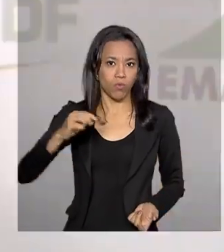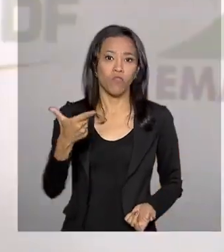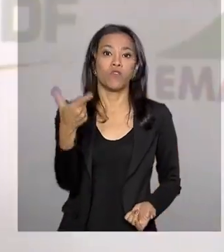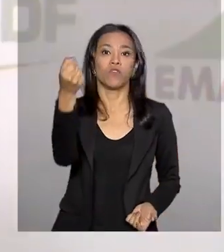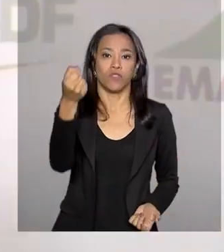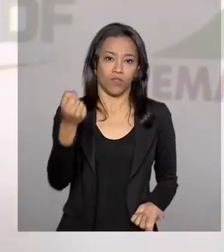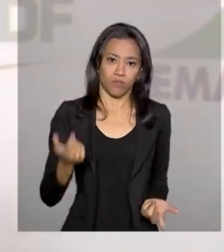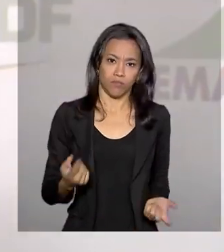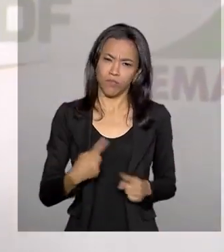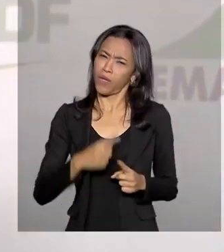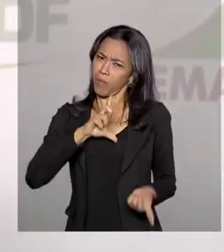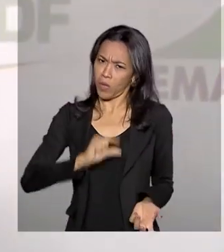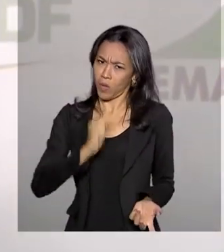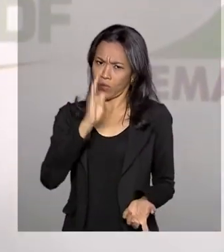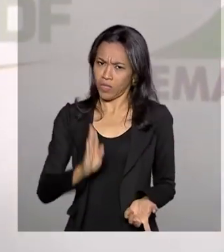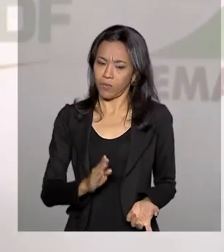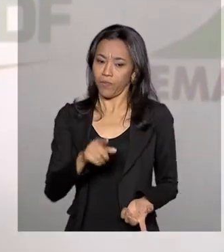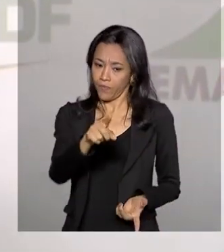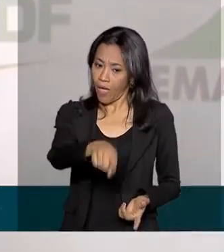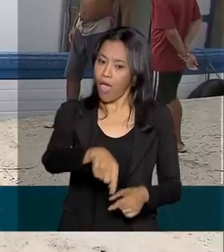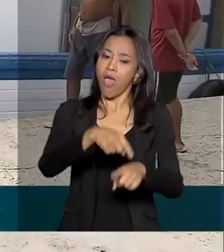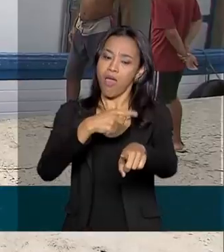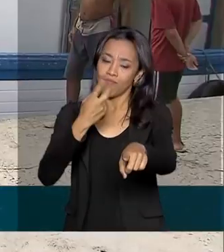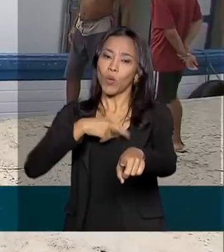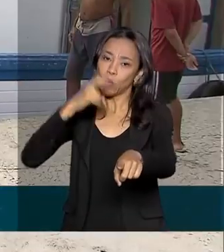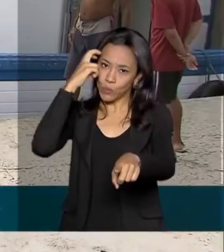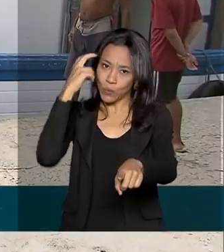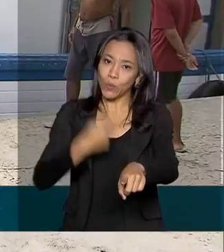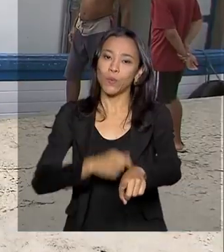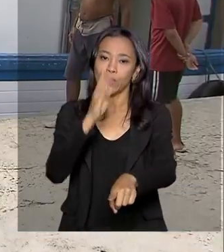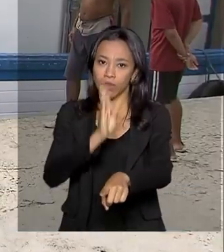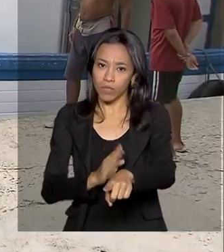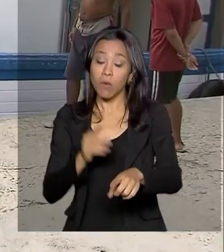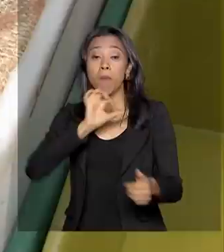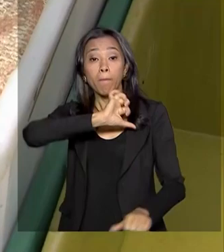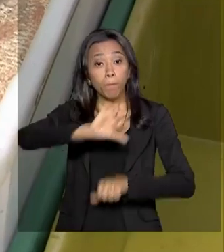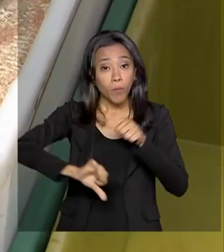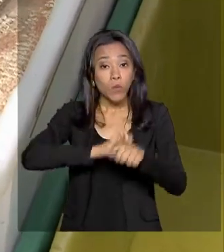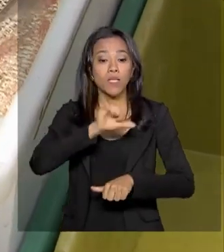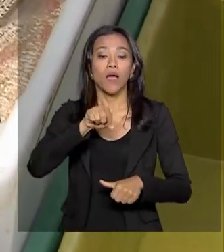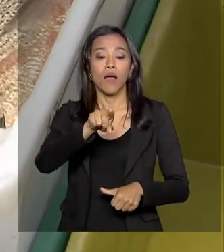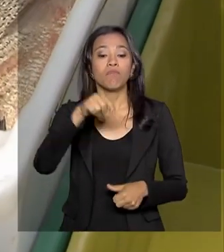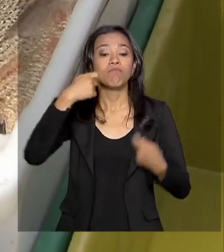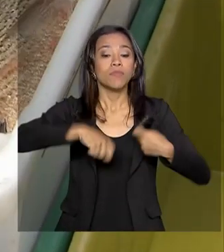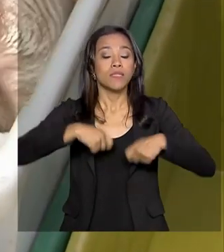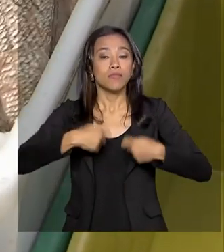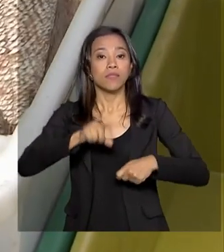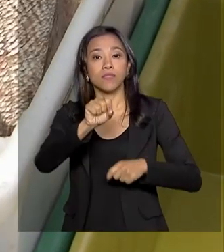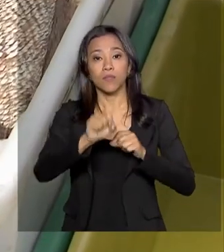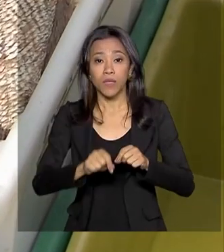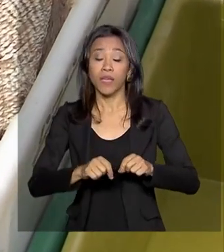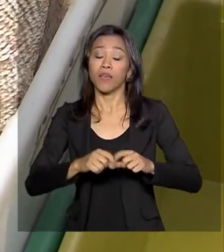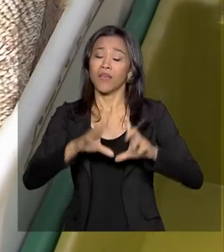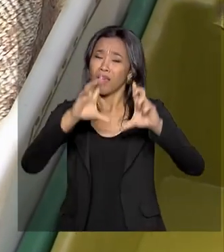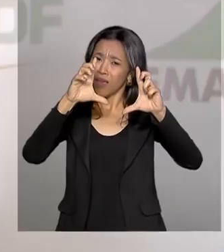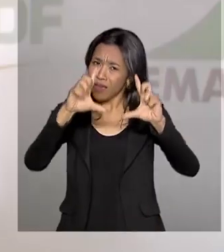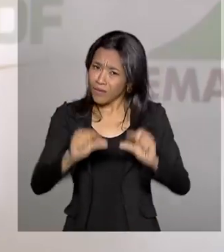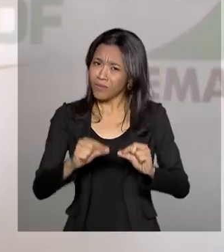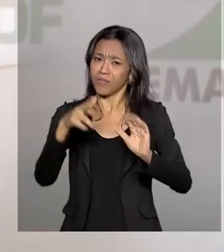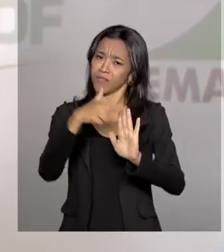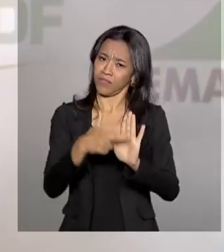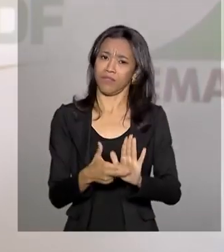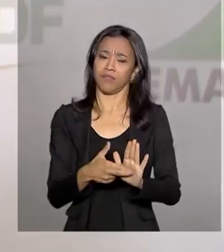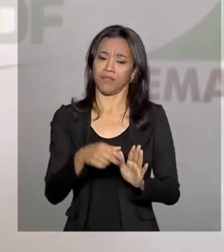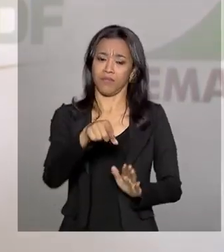quilos? É uma questão cultural que nós precisamos vencer. Para mudar essa realidade, é preciso desburocratizar as normas.